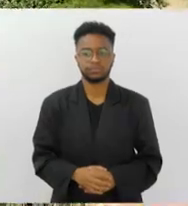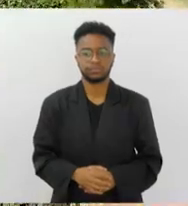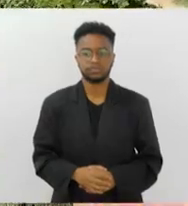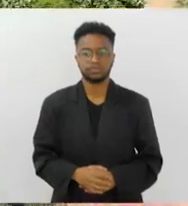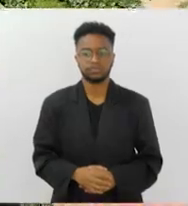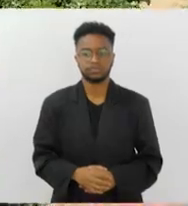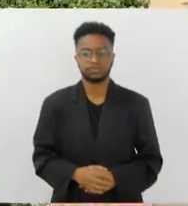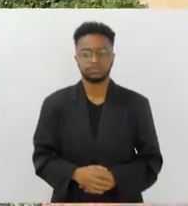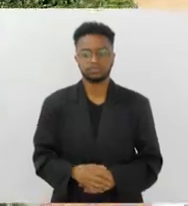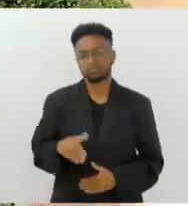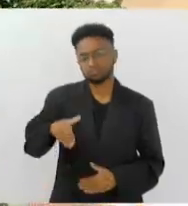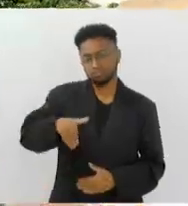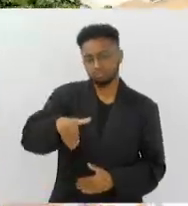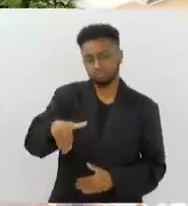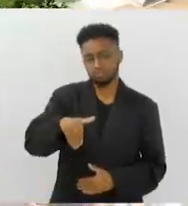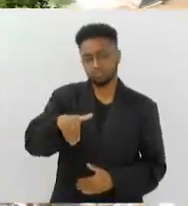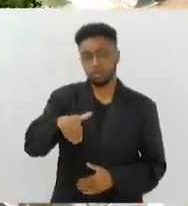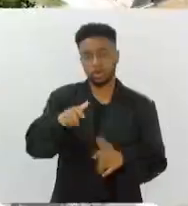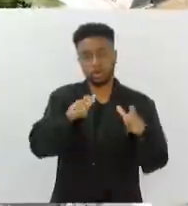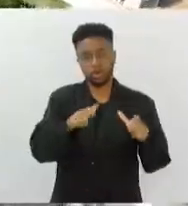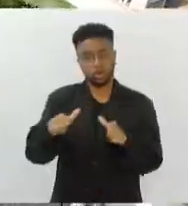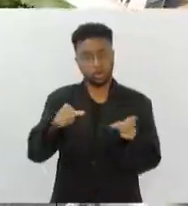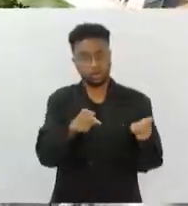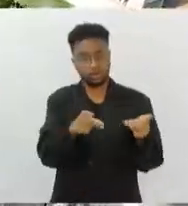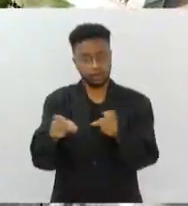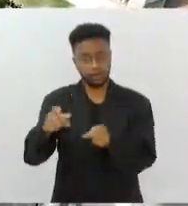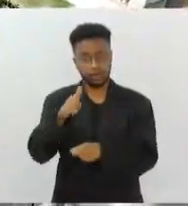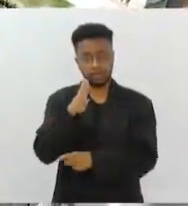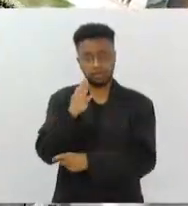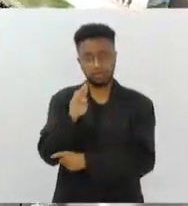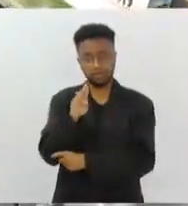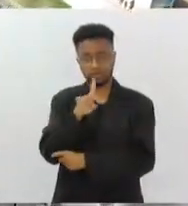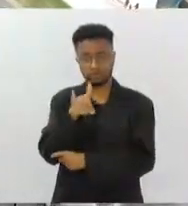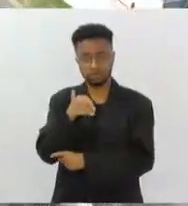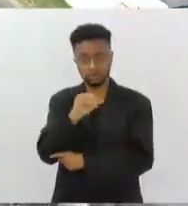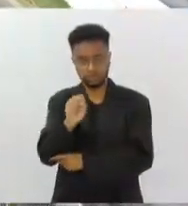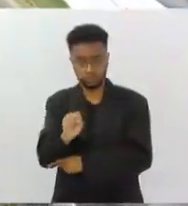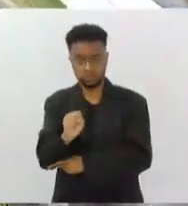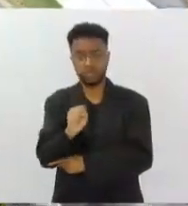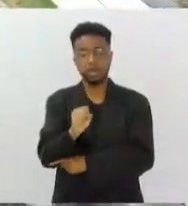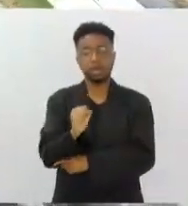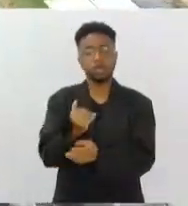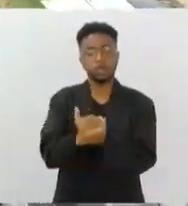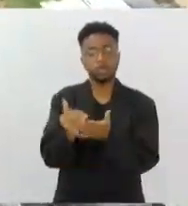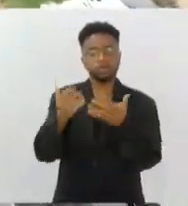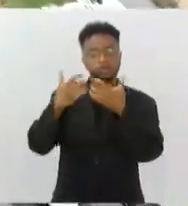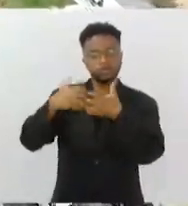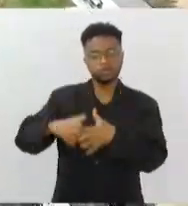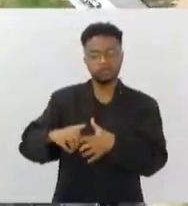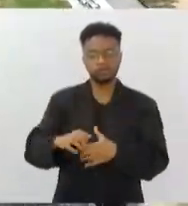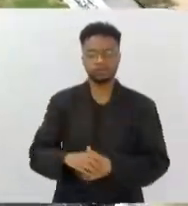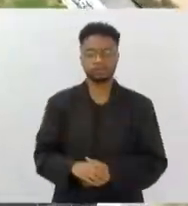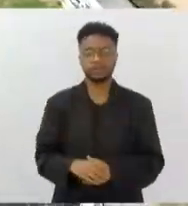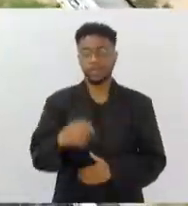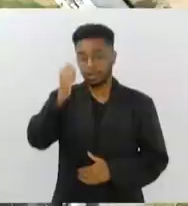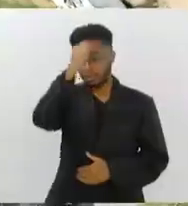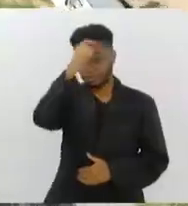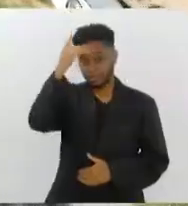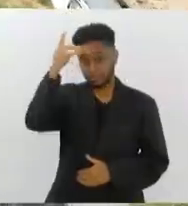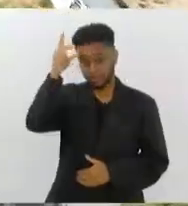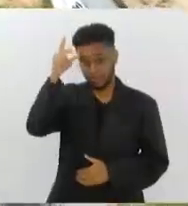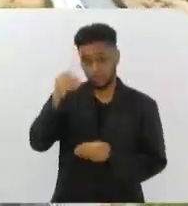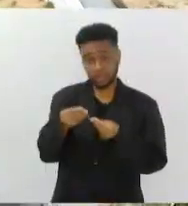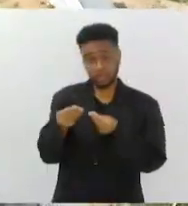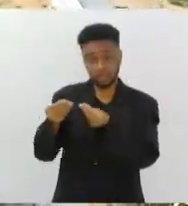Em breve, o mercado do pescador de búzios no bairro Raza vai entrar em funcionamento. A prefeitura acaba de